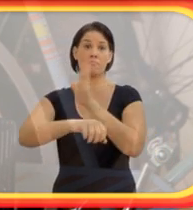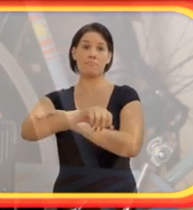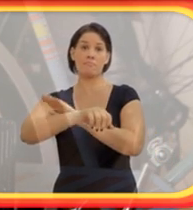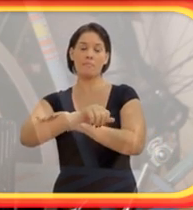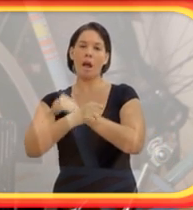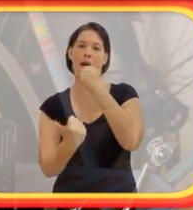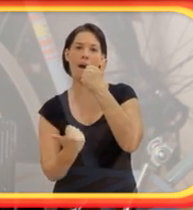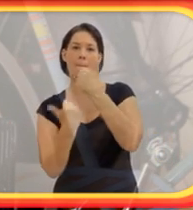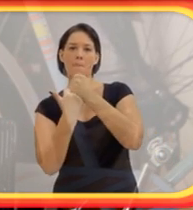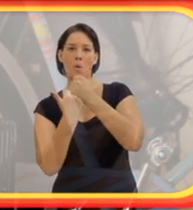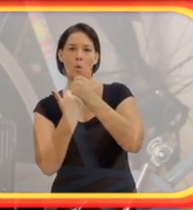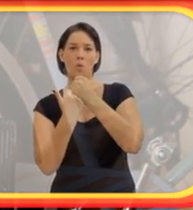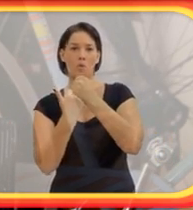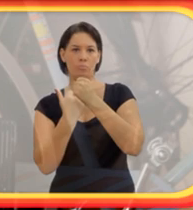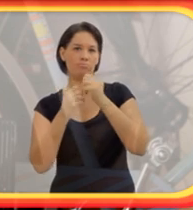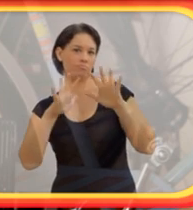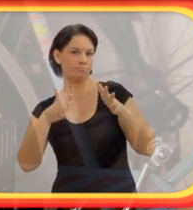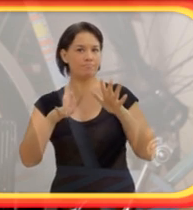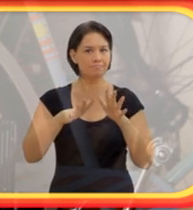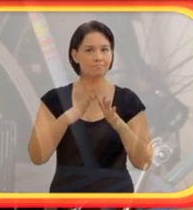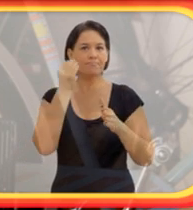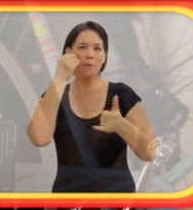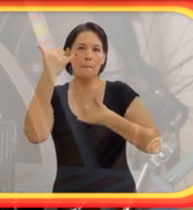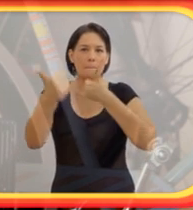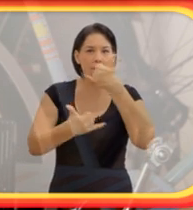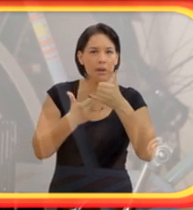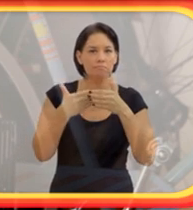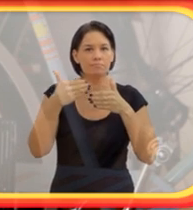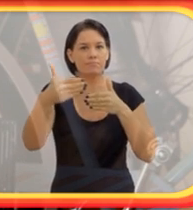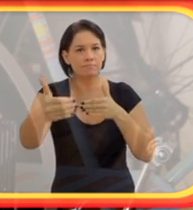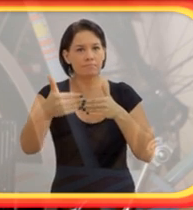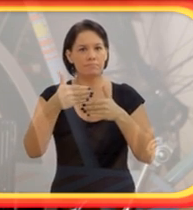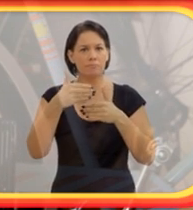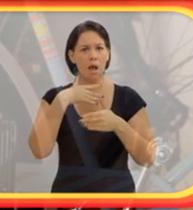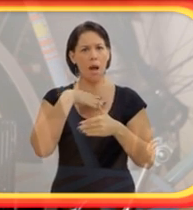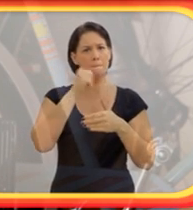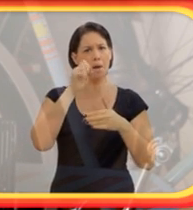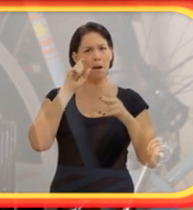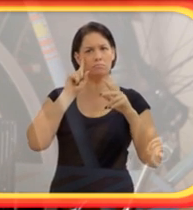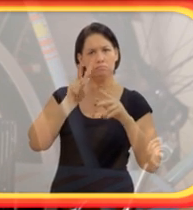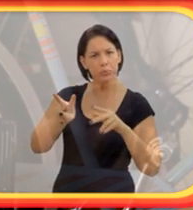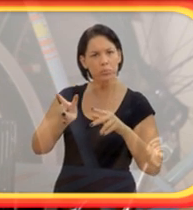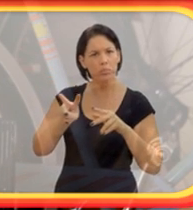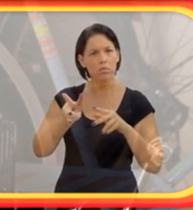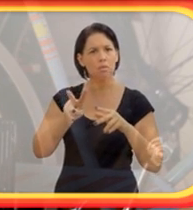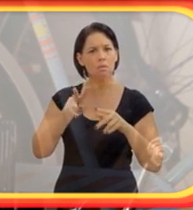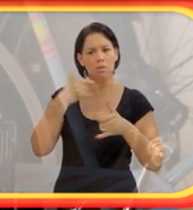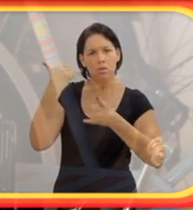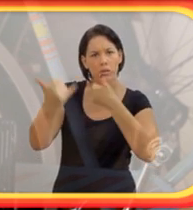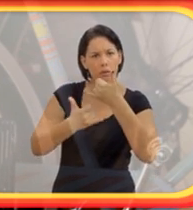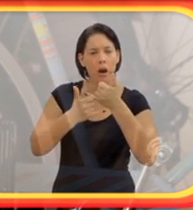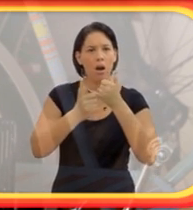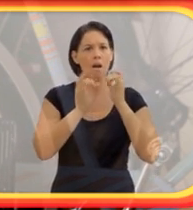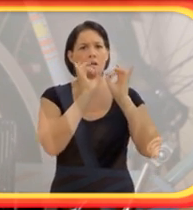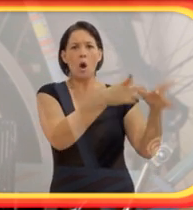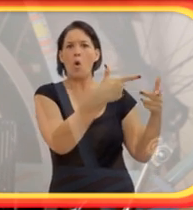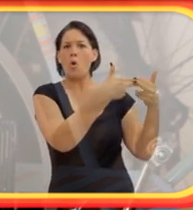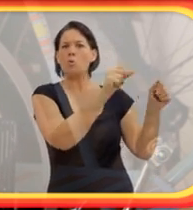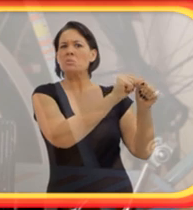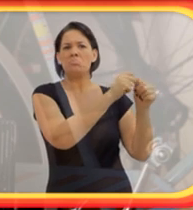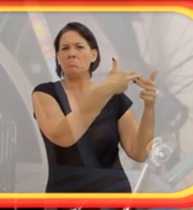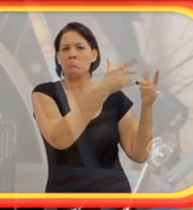chão, ela largou tudo que ela estava fazendo, ela sentou no chão e pediu para eu tentar arriscar num papel.